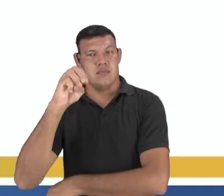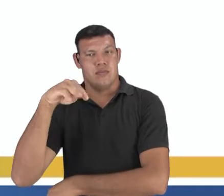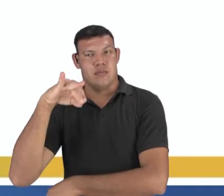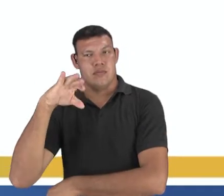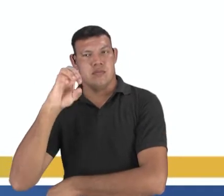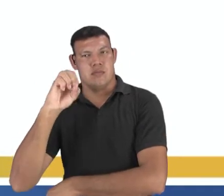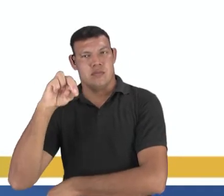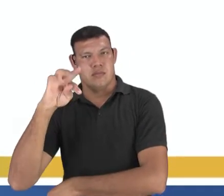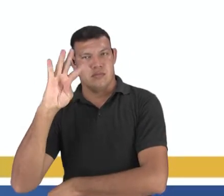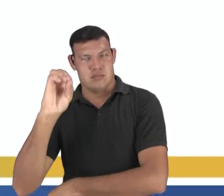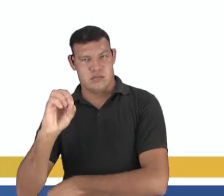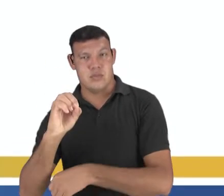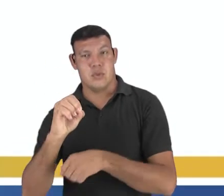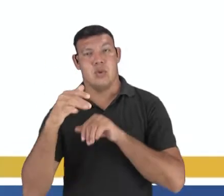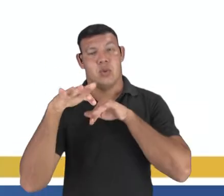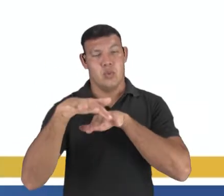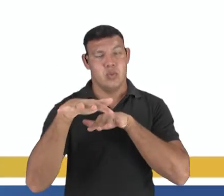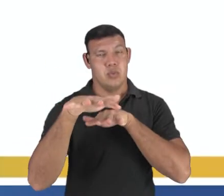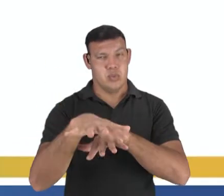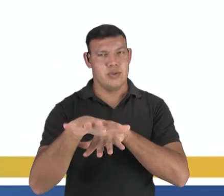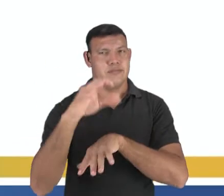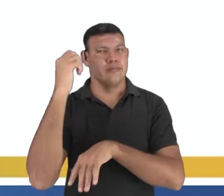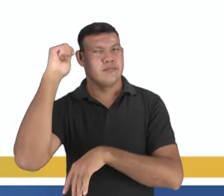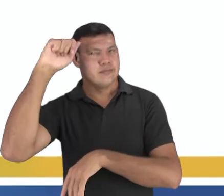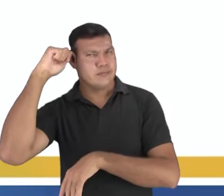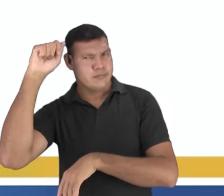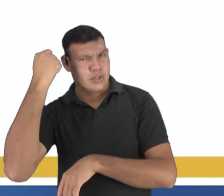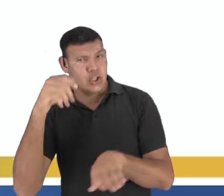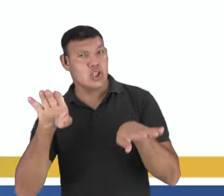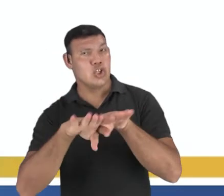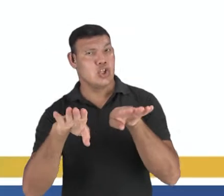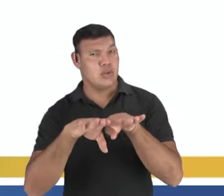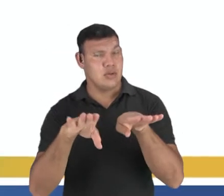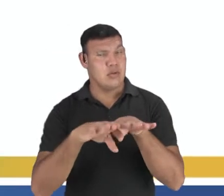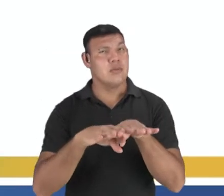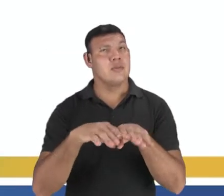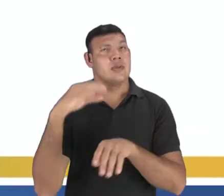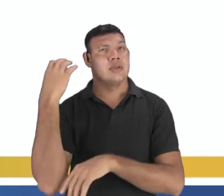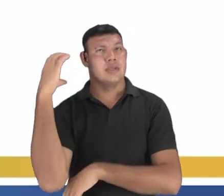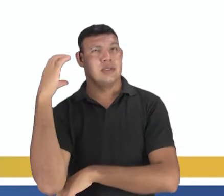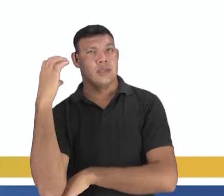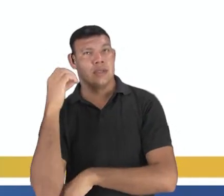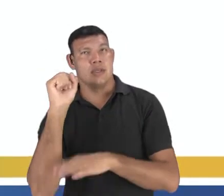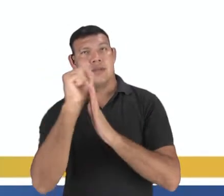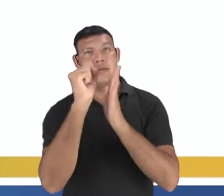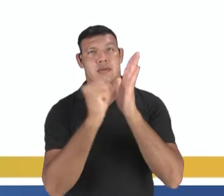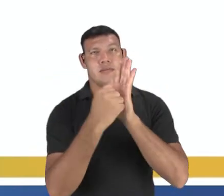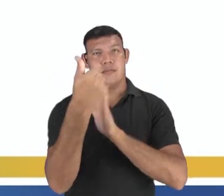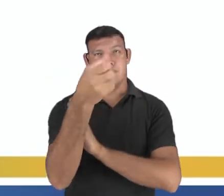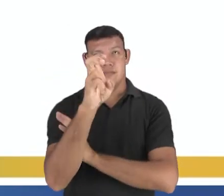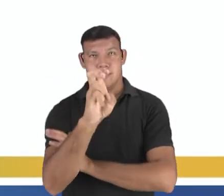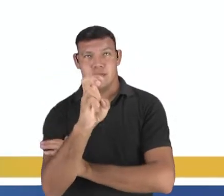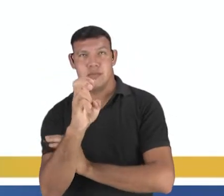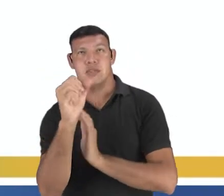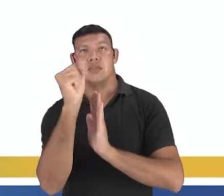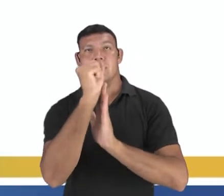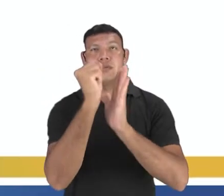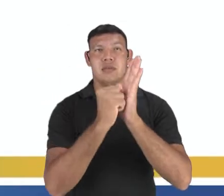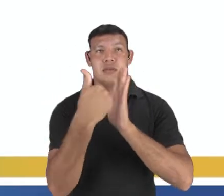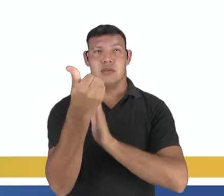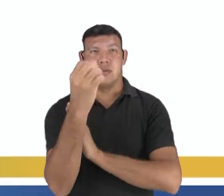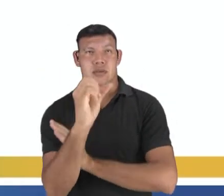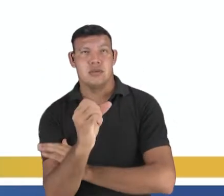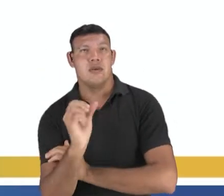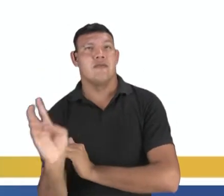O movimento artístico e científico, atentem-se a isso, dos séculos XV e XVI, que